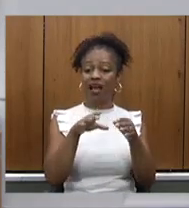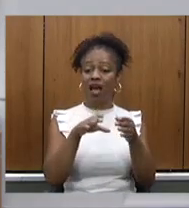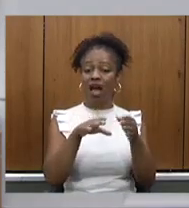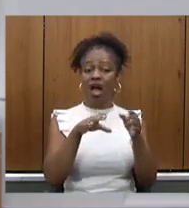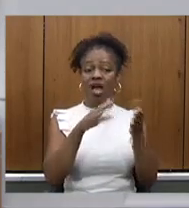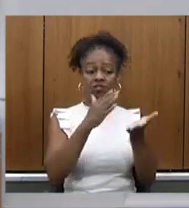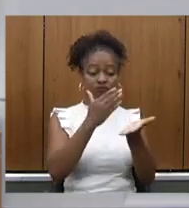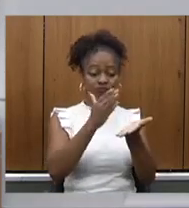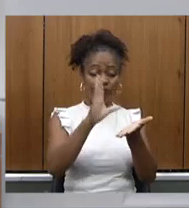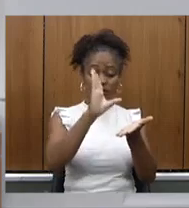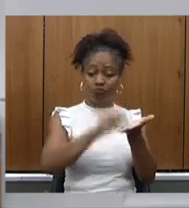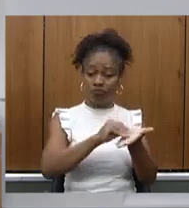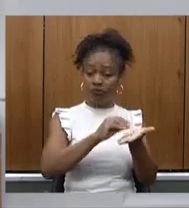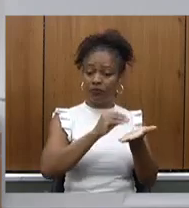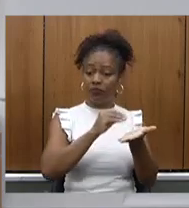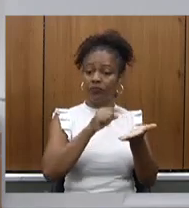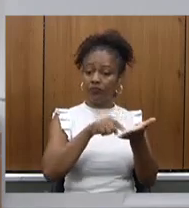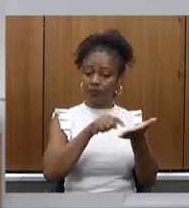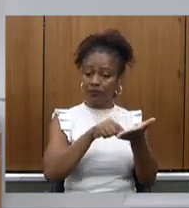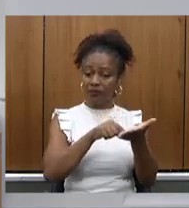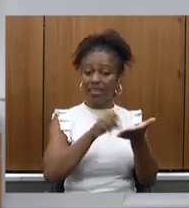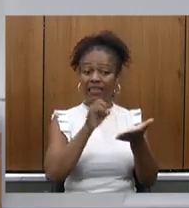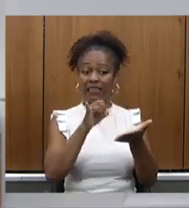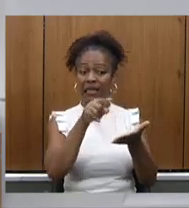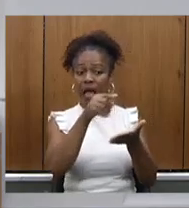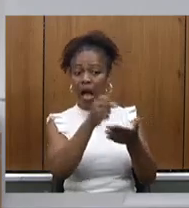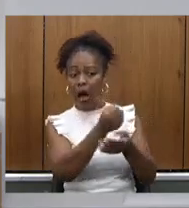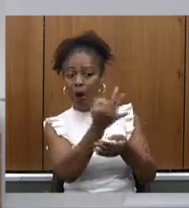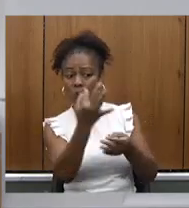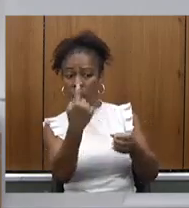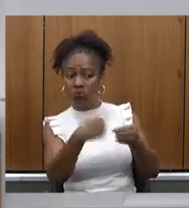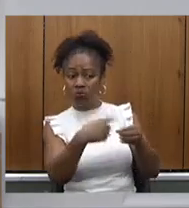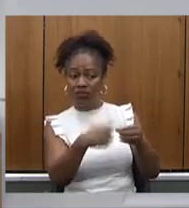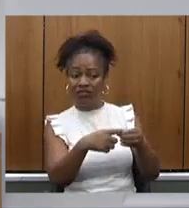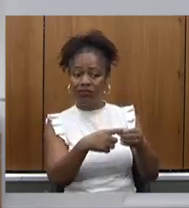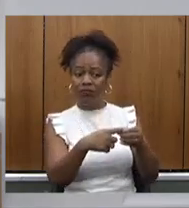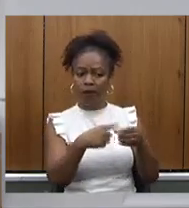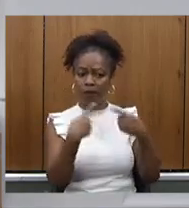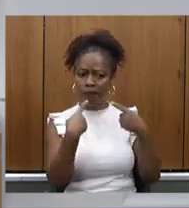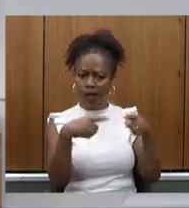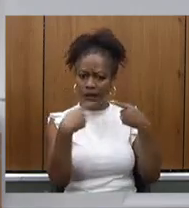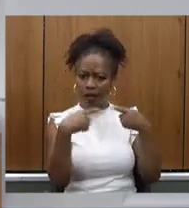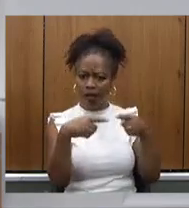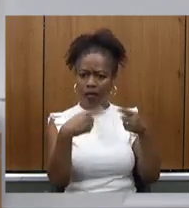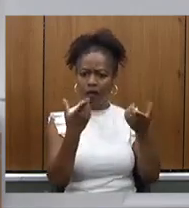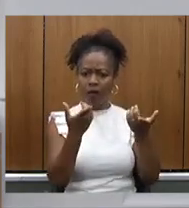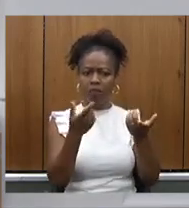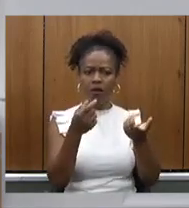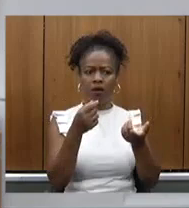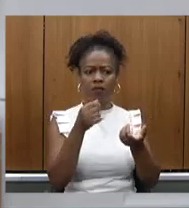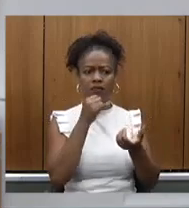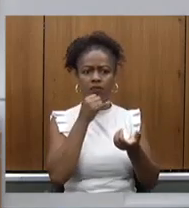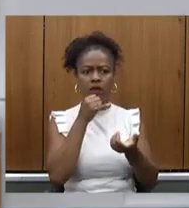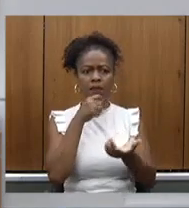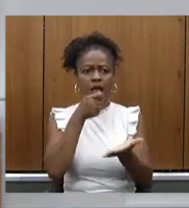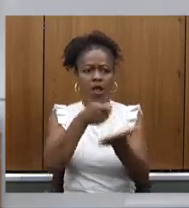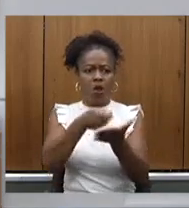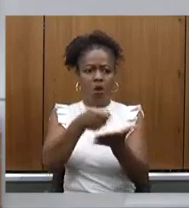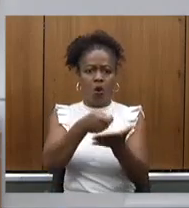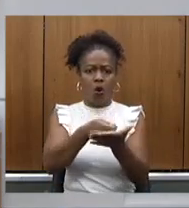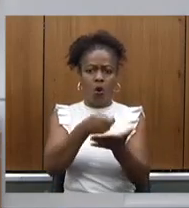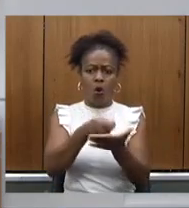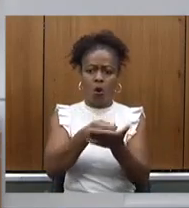caso algum município conteste por exemplo se ele pudesse cobrar alguma atualização monetária